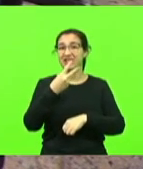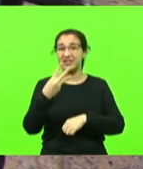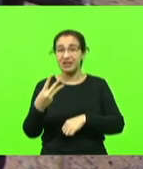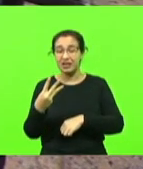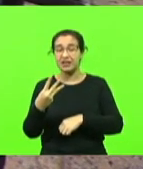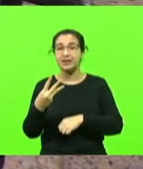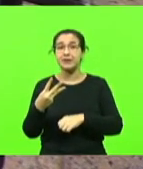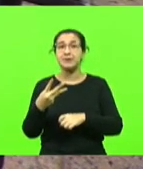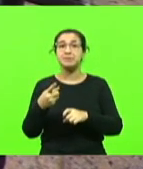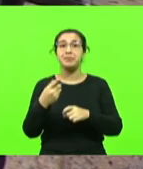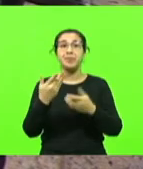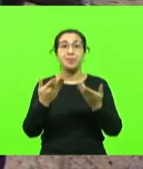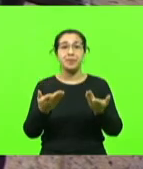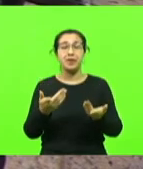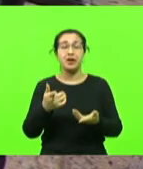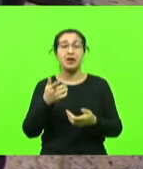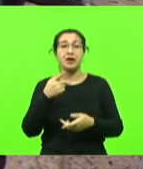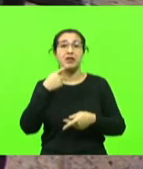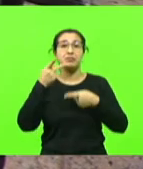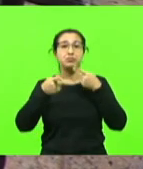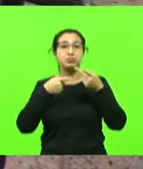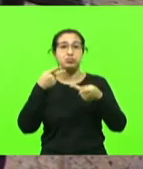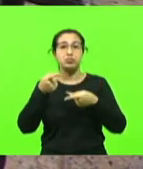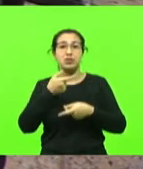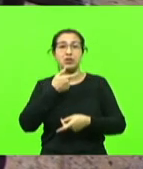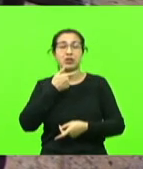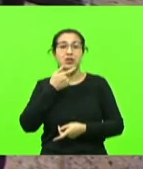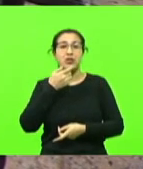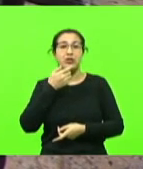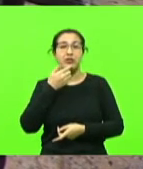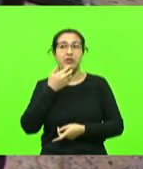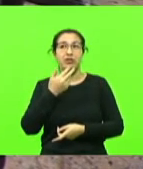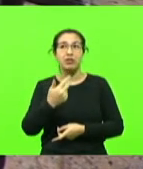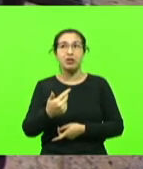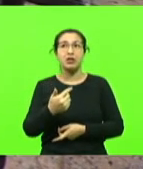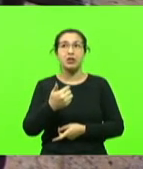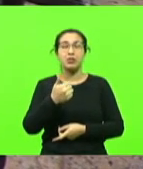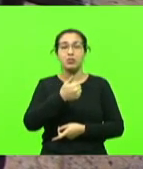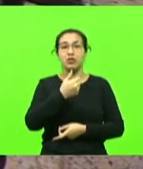teve, foi o proprietário do maior centro de medicina integrada da Europa,